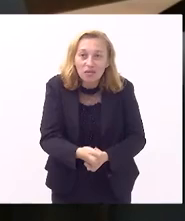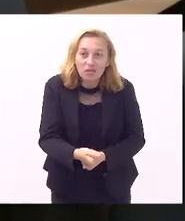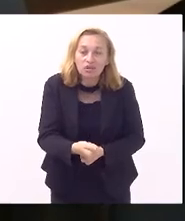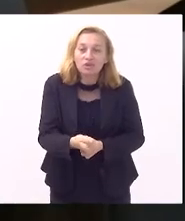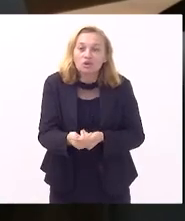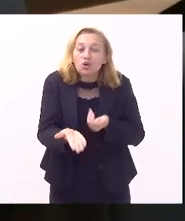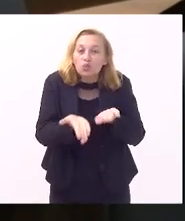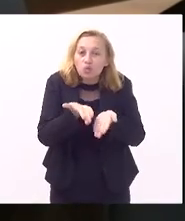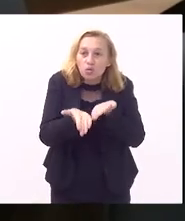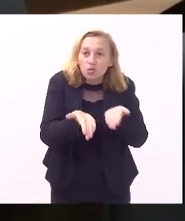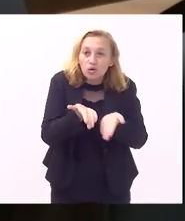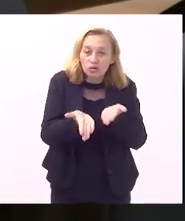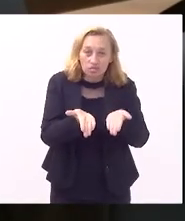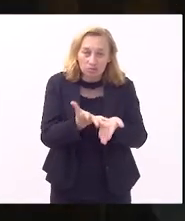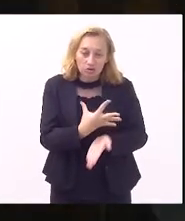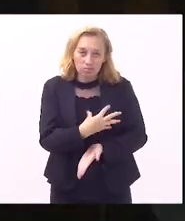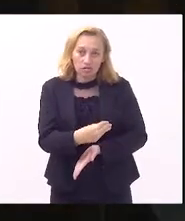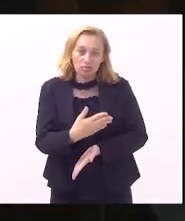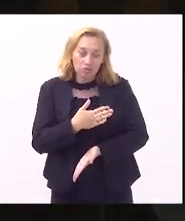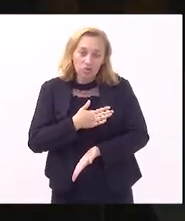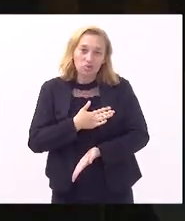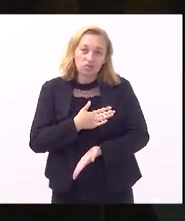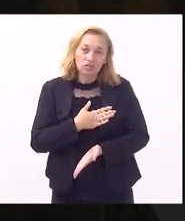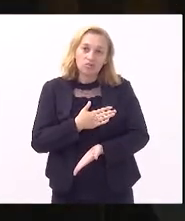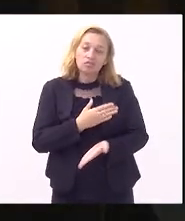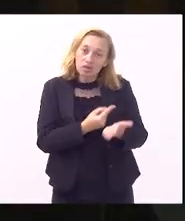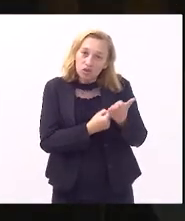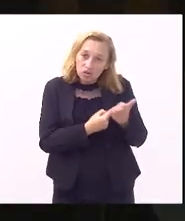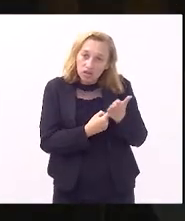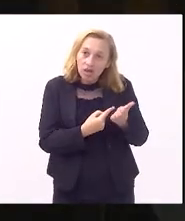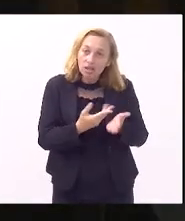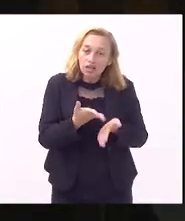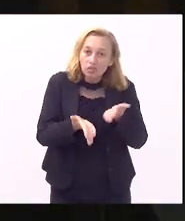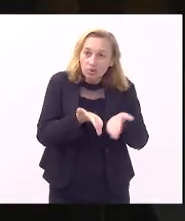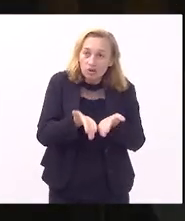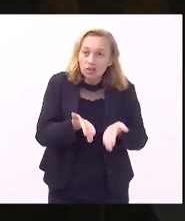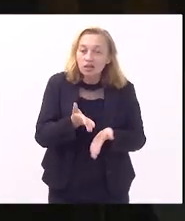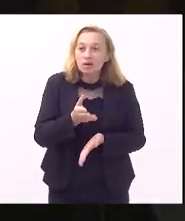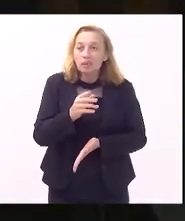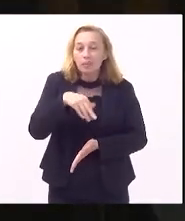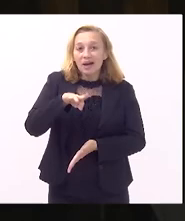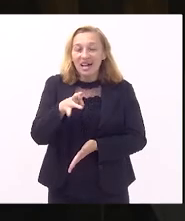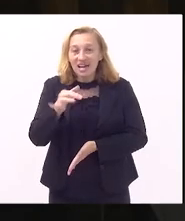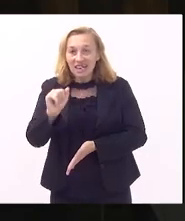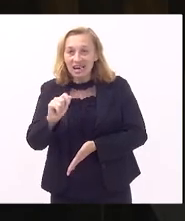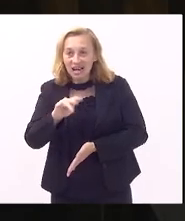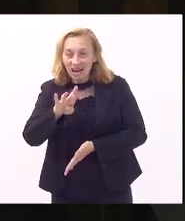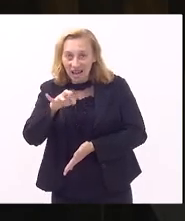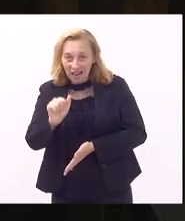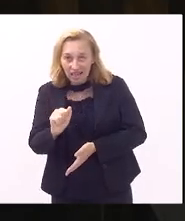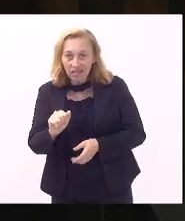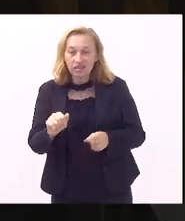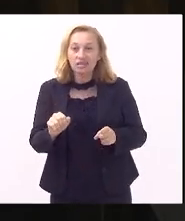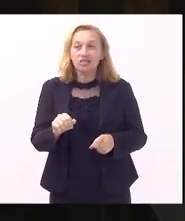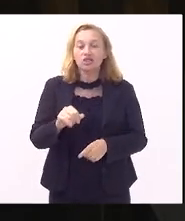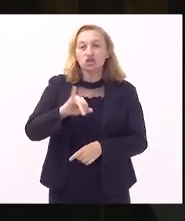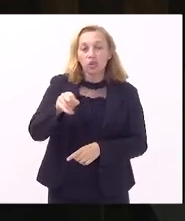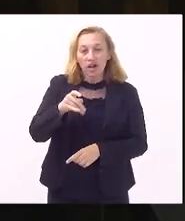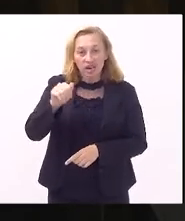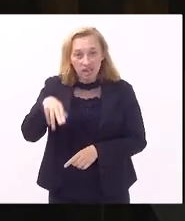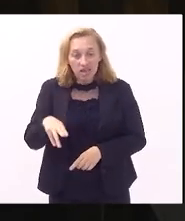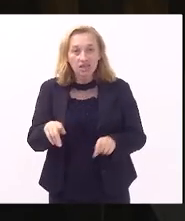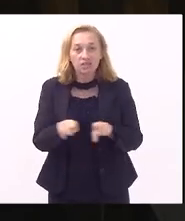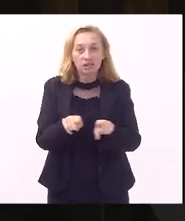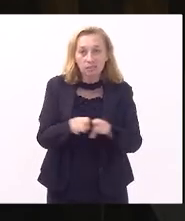né tem cuidado dos meus me ajudado a cuidar dos meus filhos da Maria Clara do Joaquim da minha irmã então eu tenho